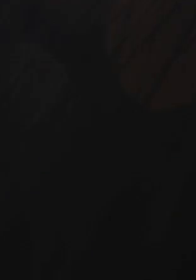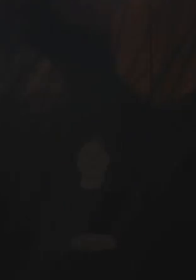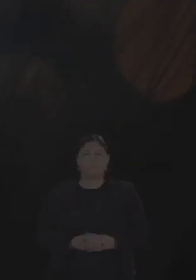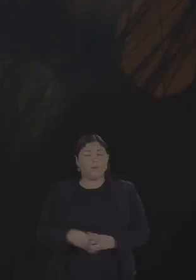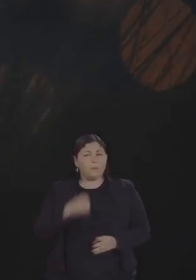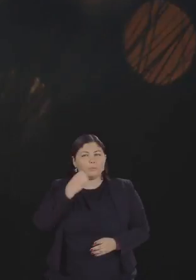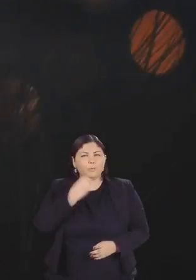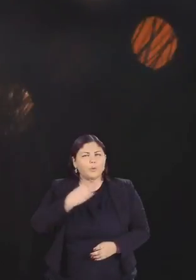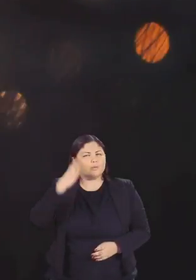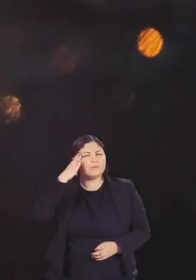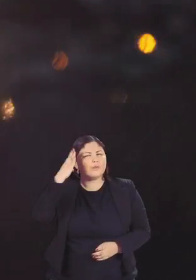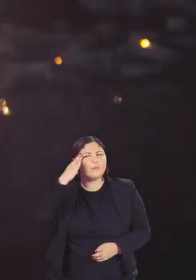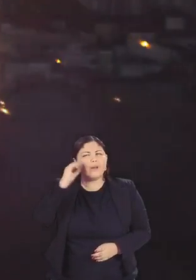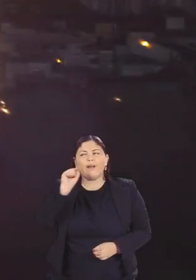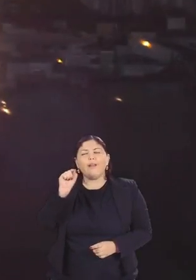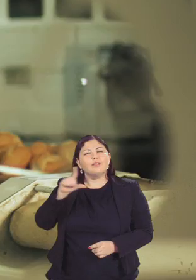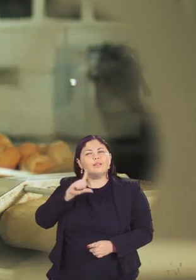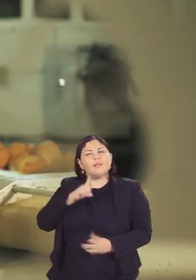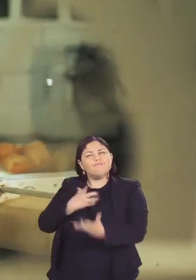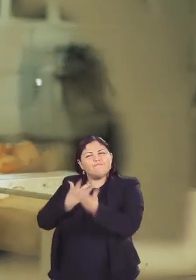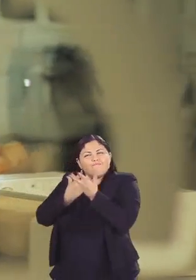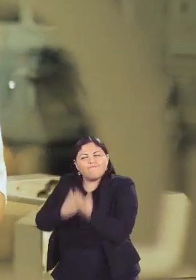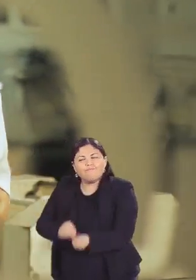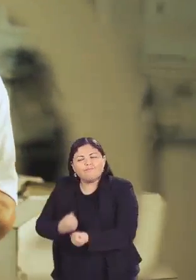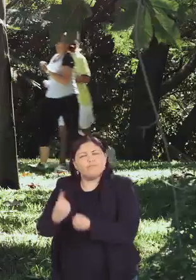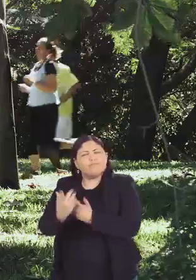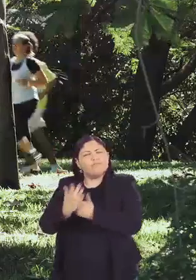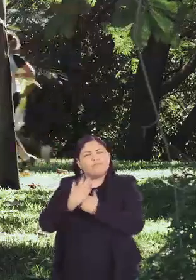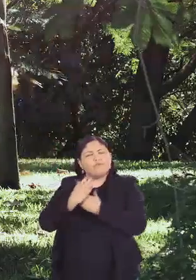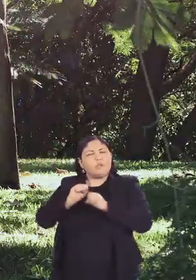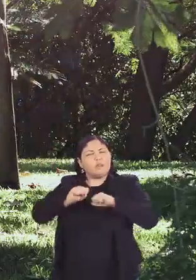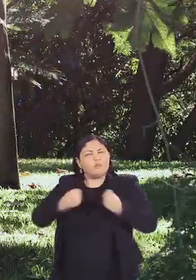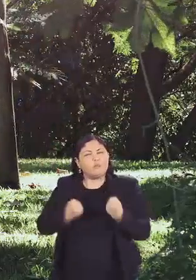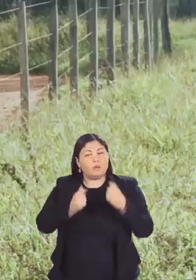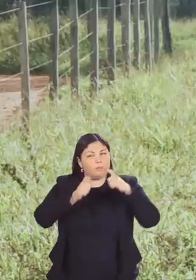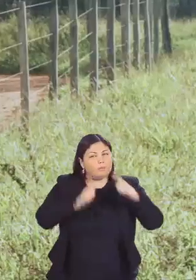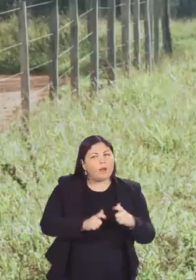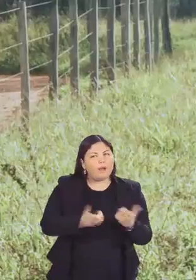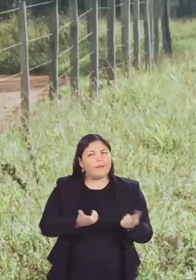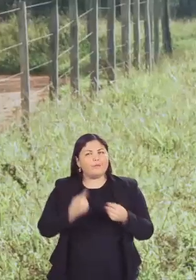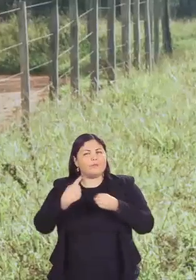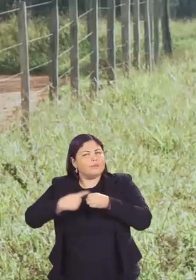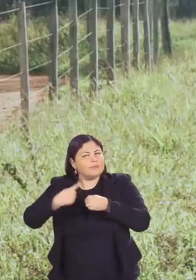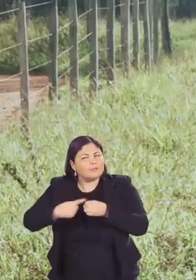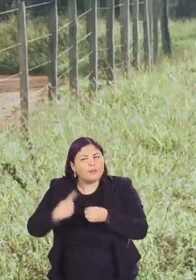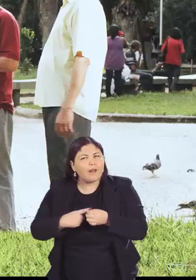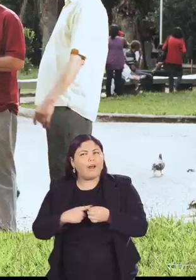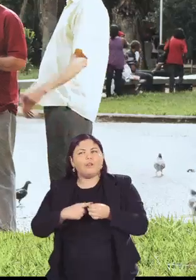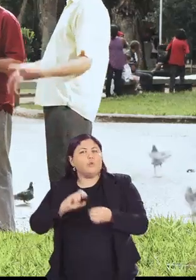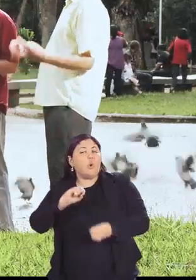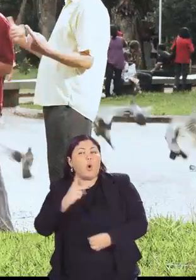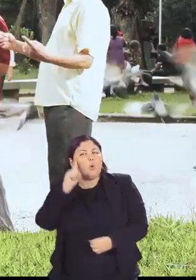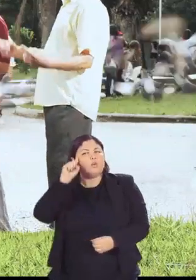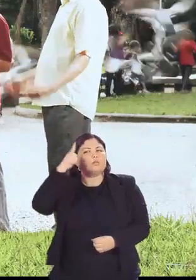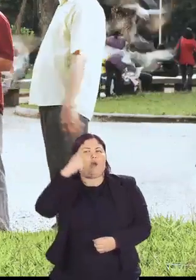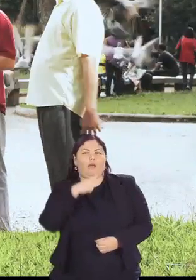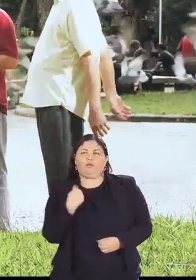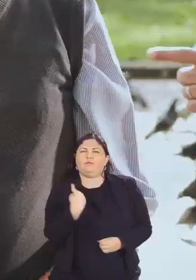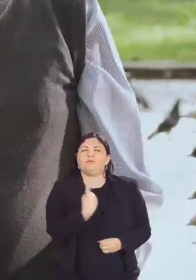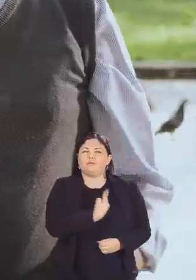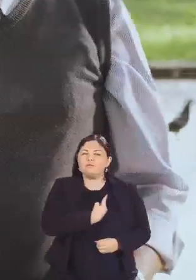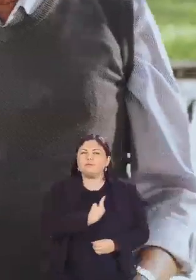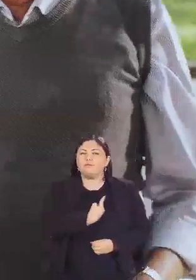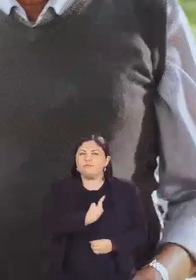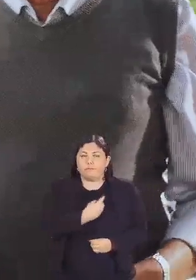É bom saber que a gente tem com quem contar na hora de defender o nosso bairro, a nossa cidade ou as nossas